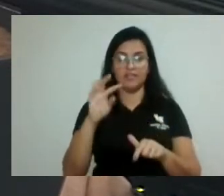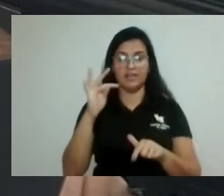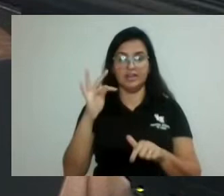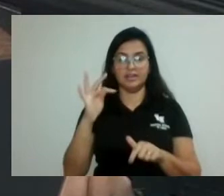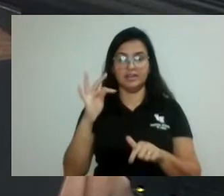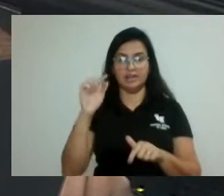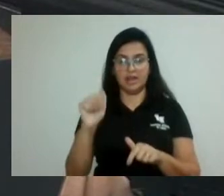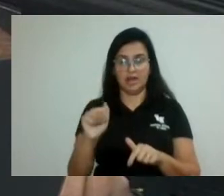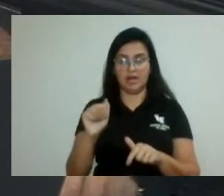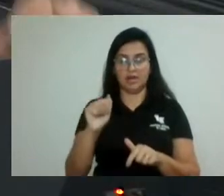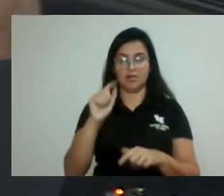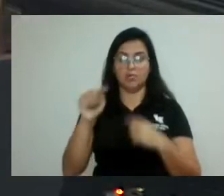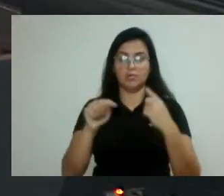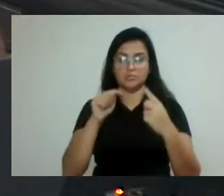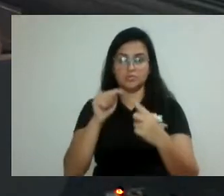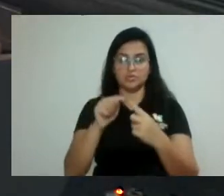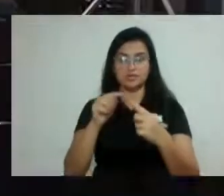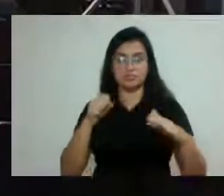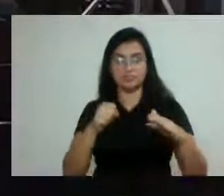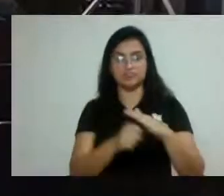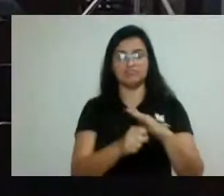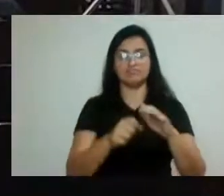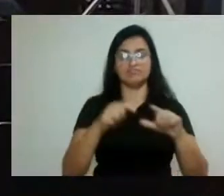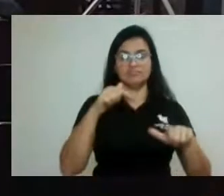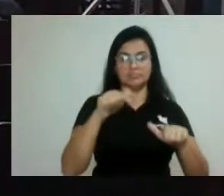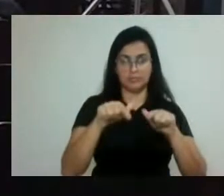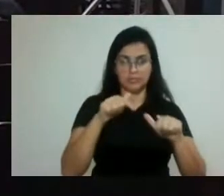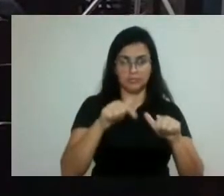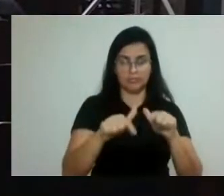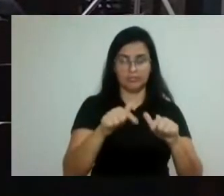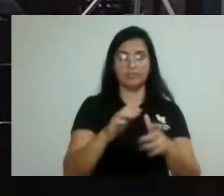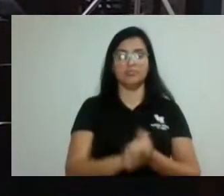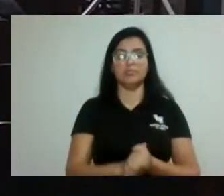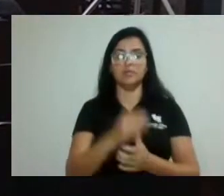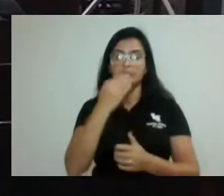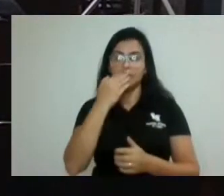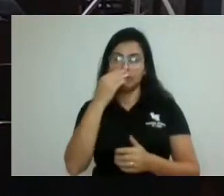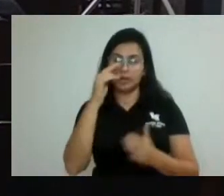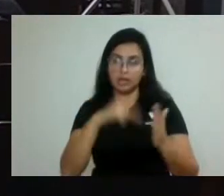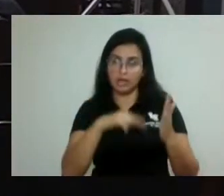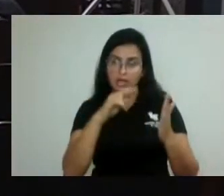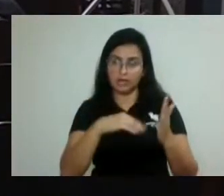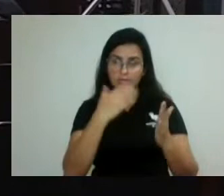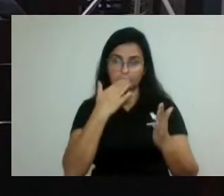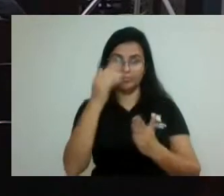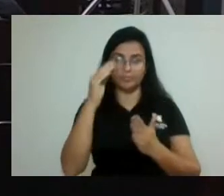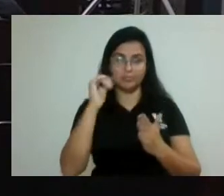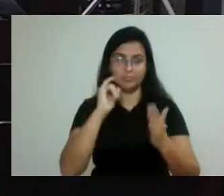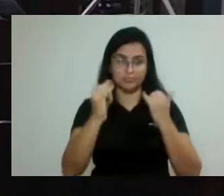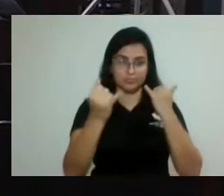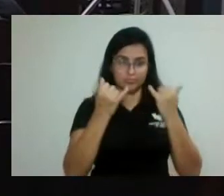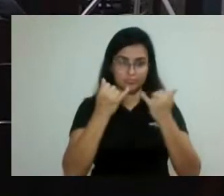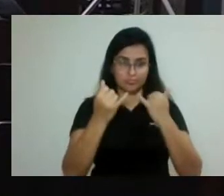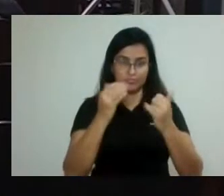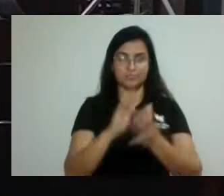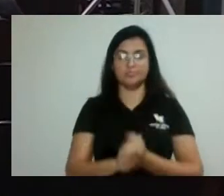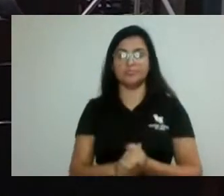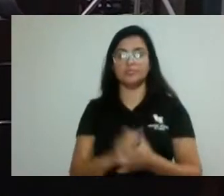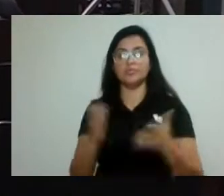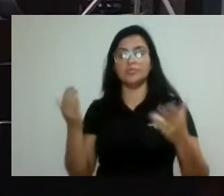de trabalho. Lido os pedidos de informação. Pedido de informação, encontram-se em votação.